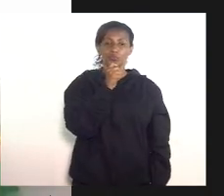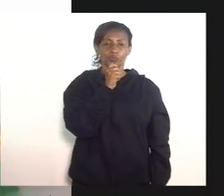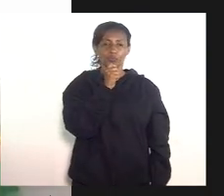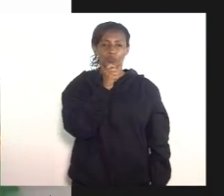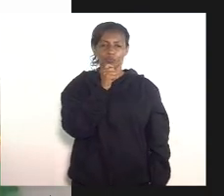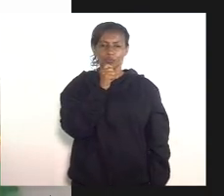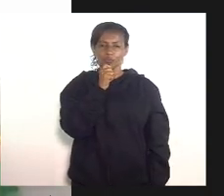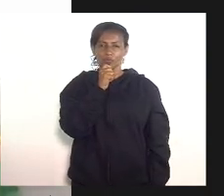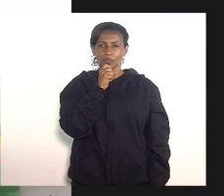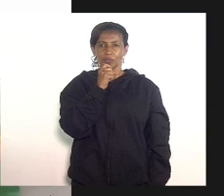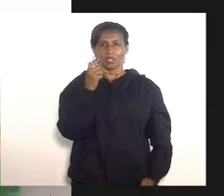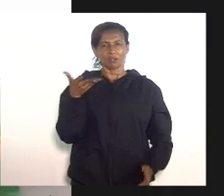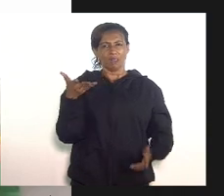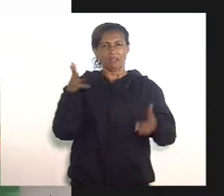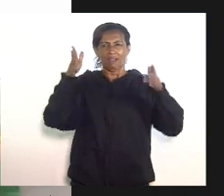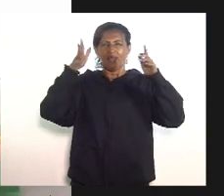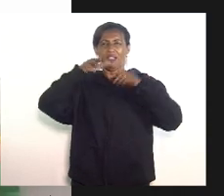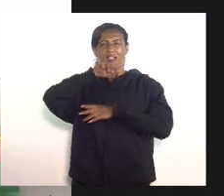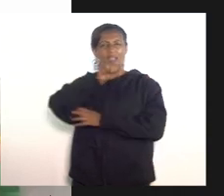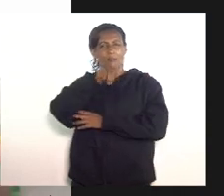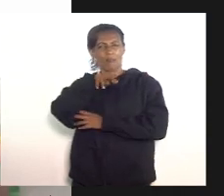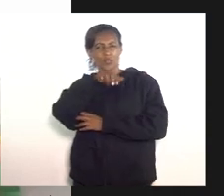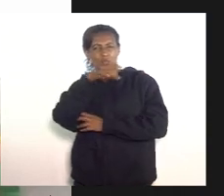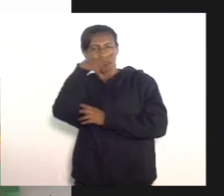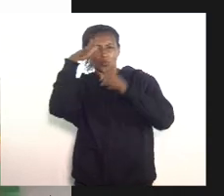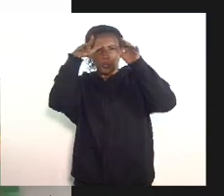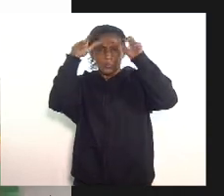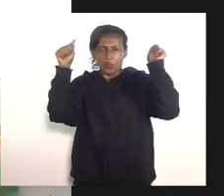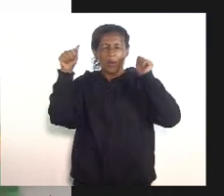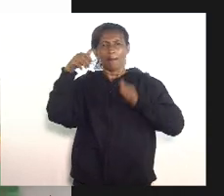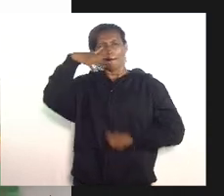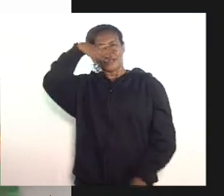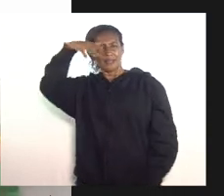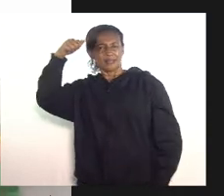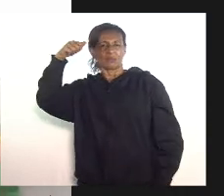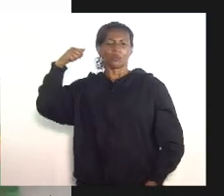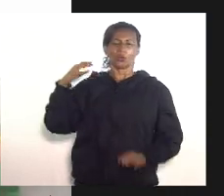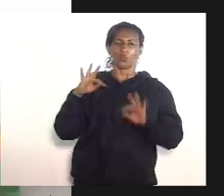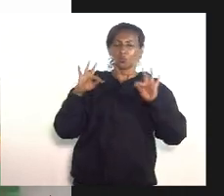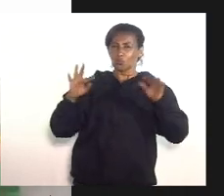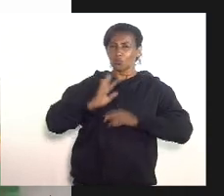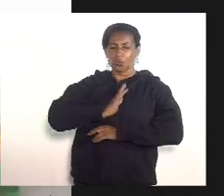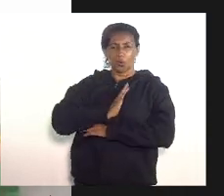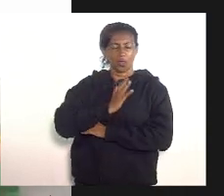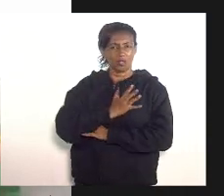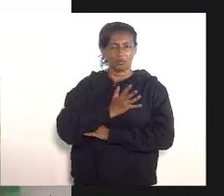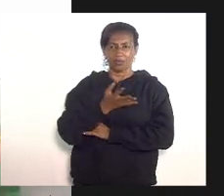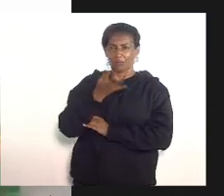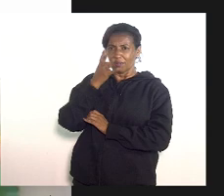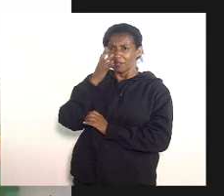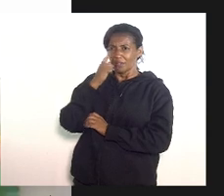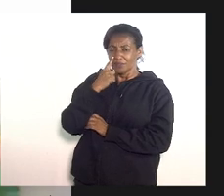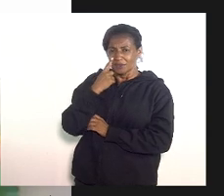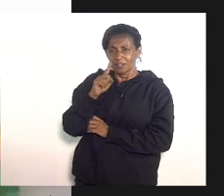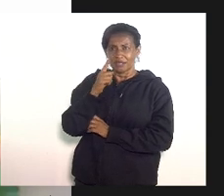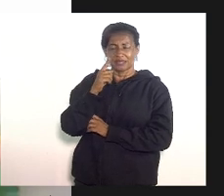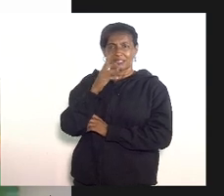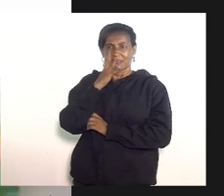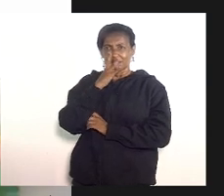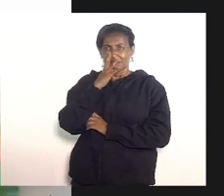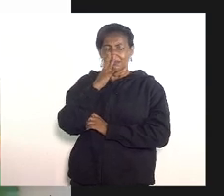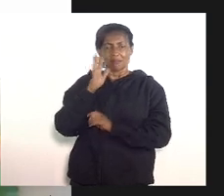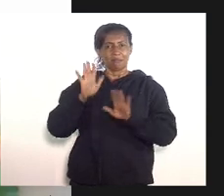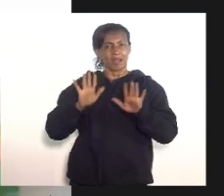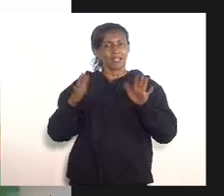no Amazonas em Manaus o quanto que aquilo foi terrível assistir mas hoje tem uma